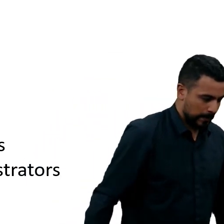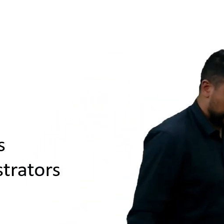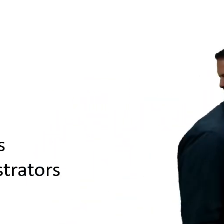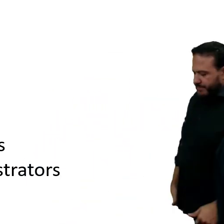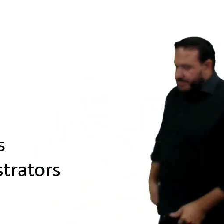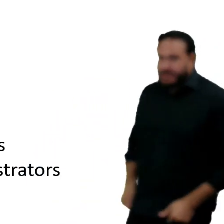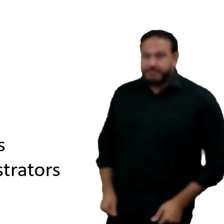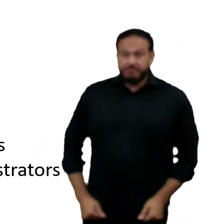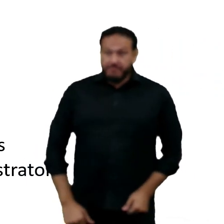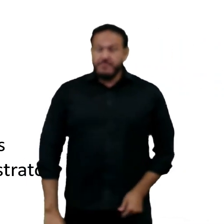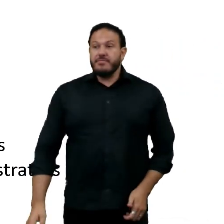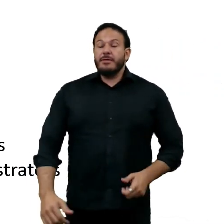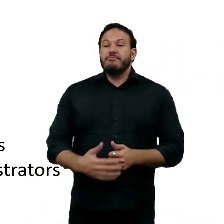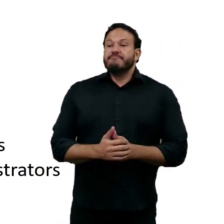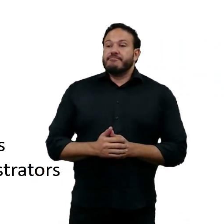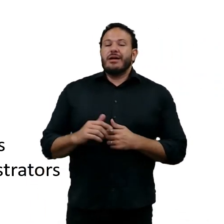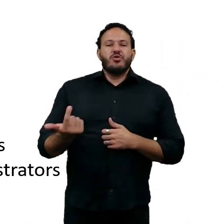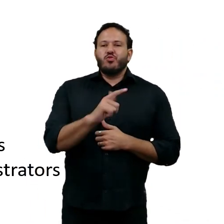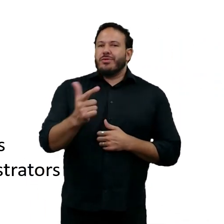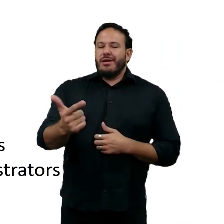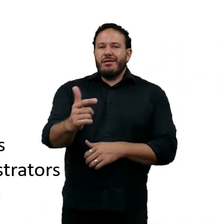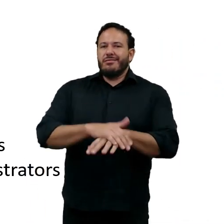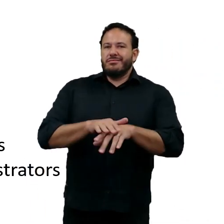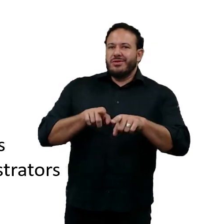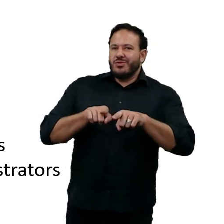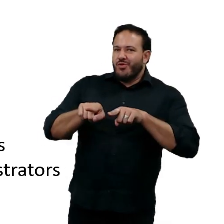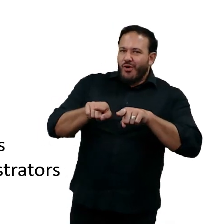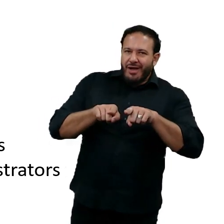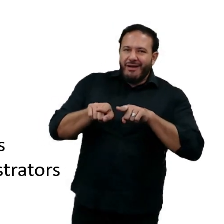não têm concorrência, não têm igual.